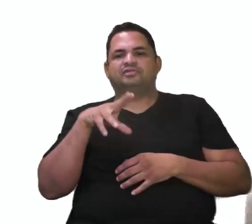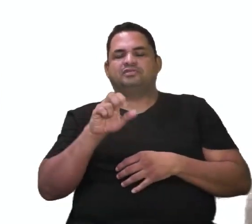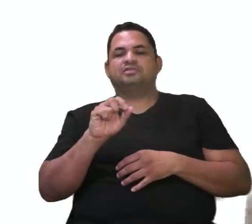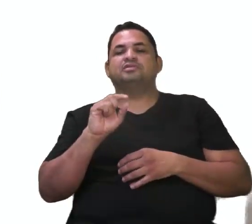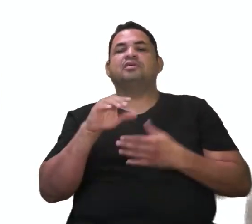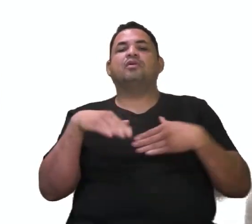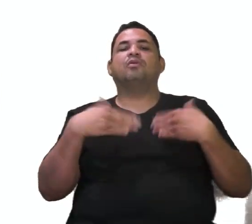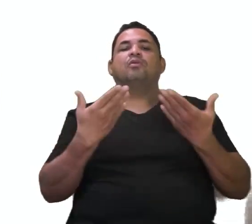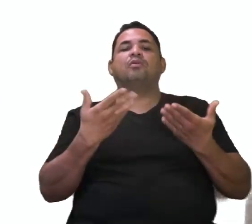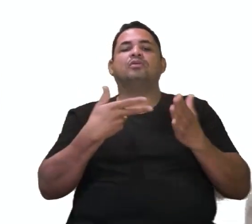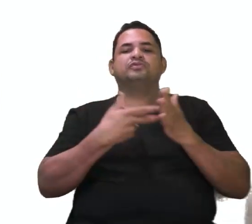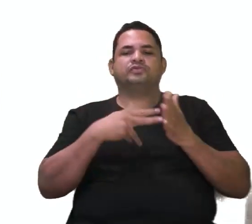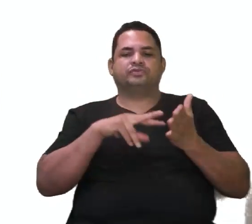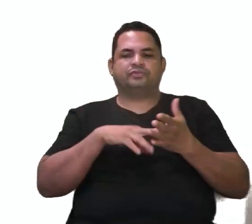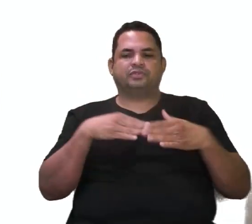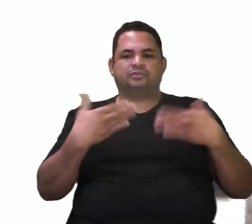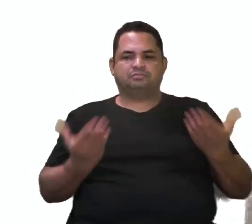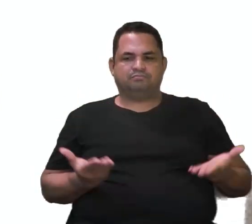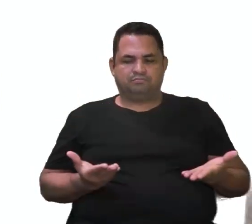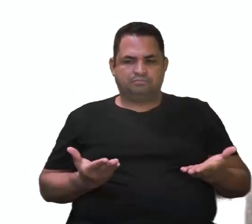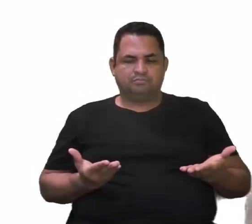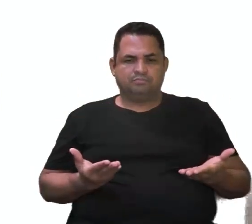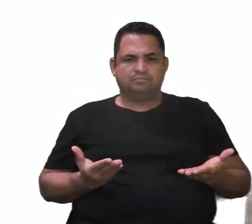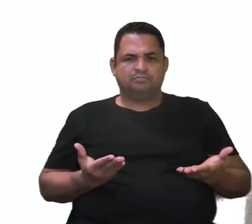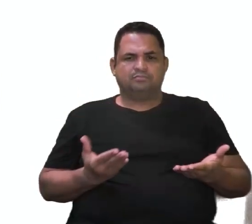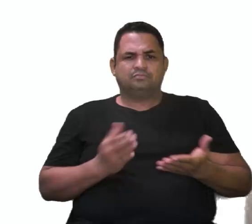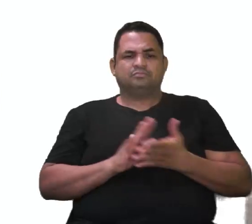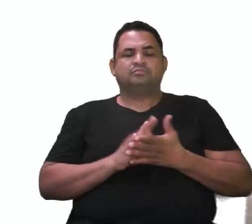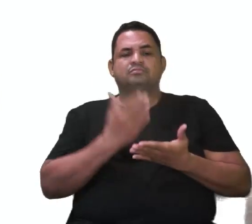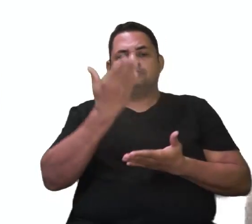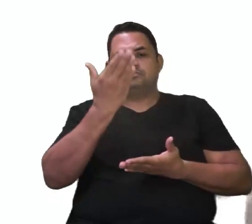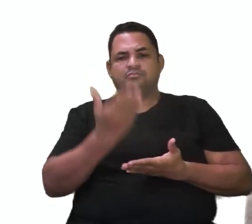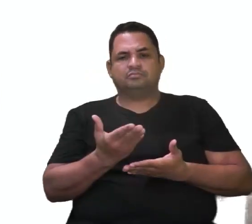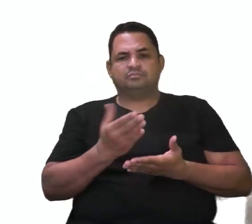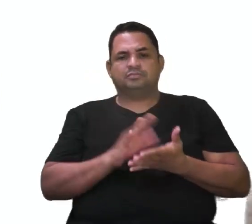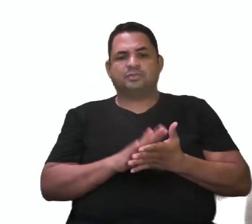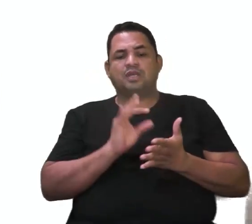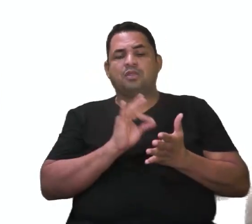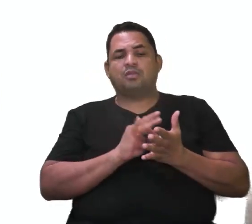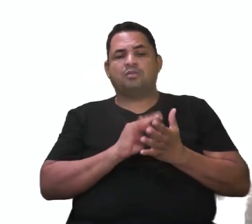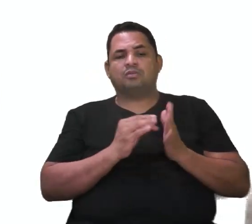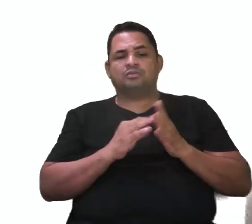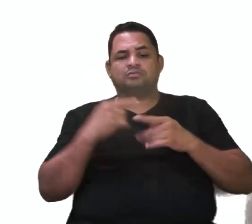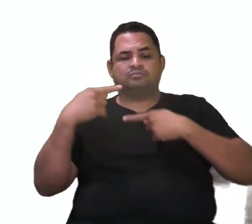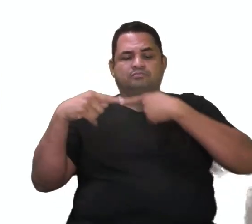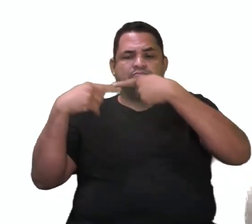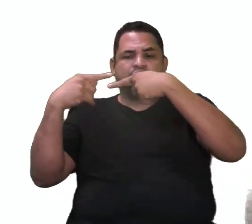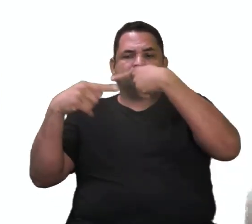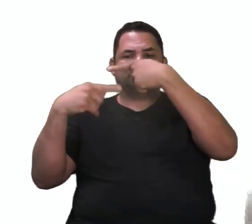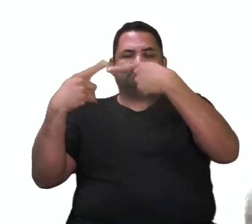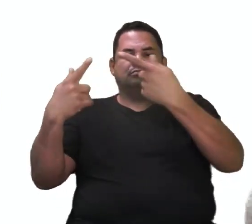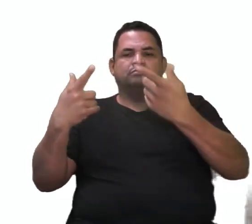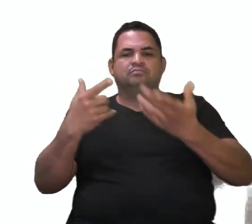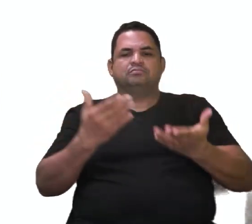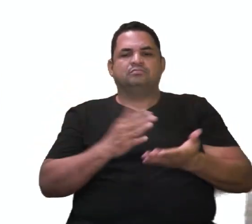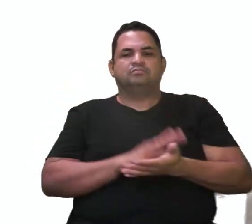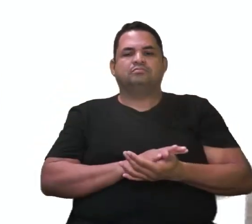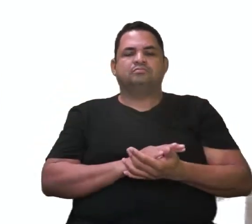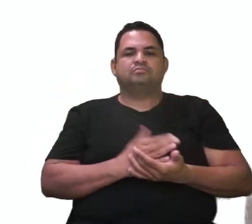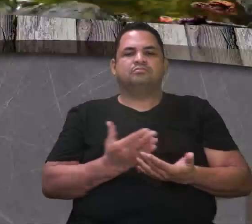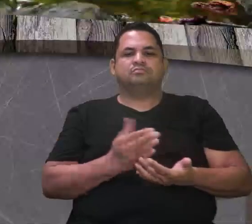isso quer dizer, professora? São evidências evolutivas. Olha aqui para mim,